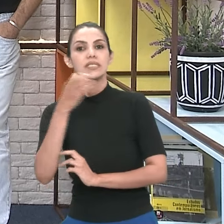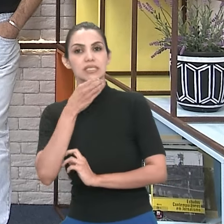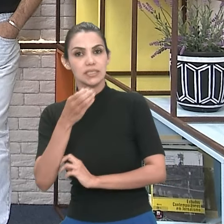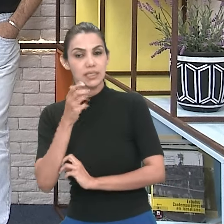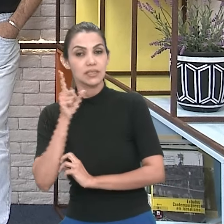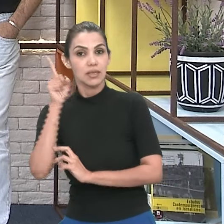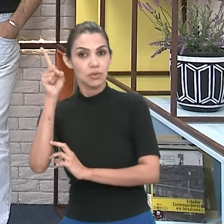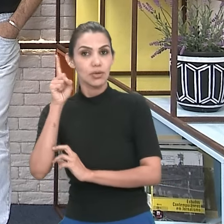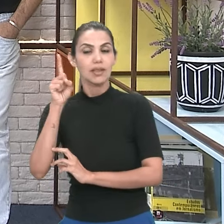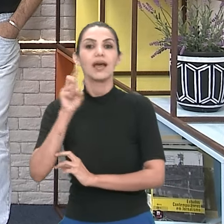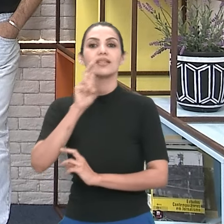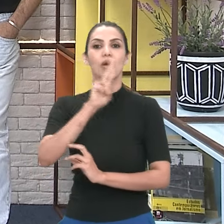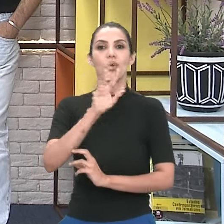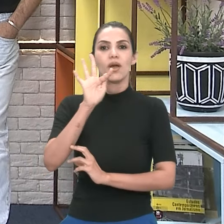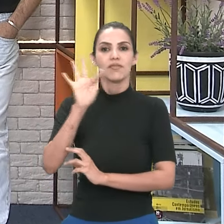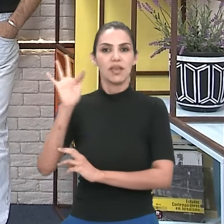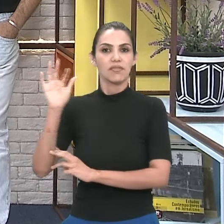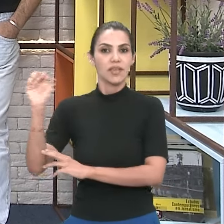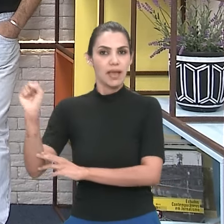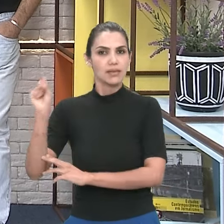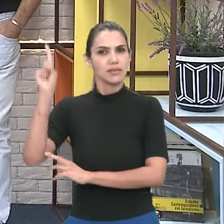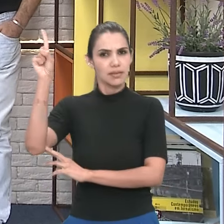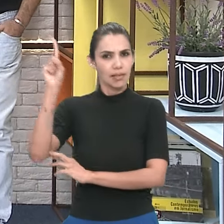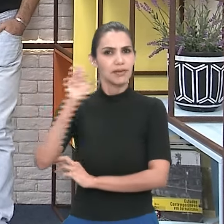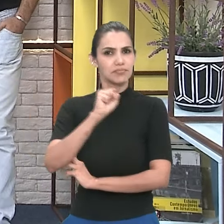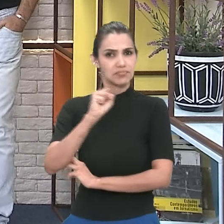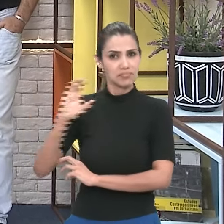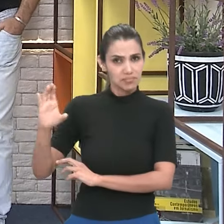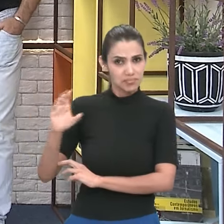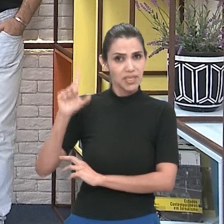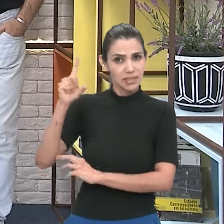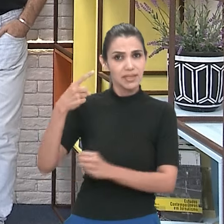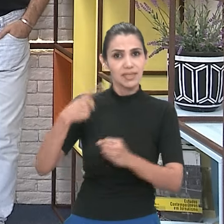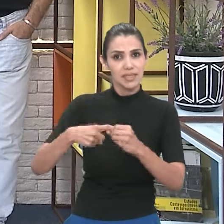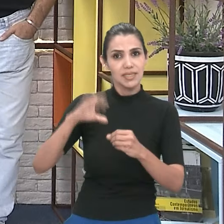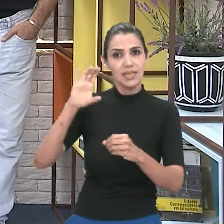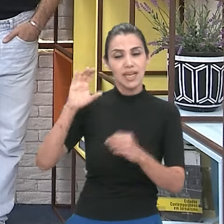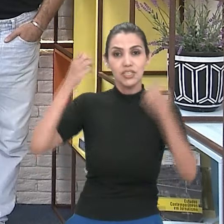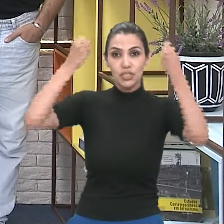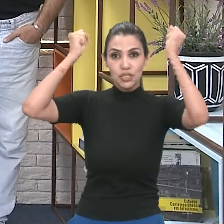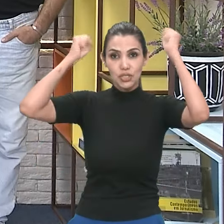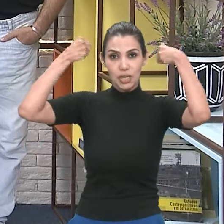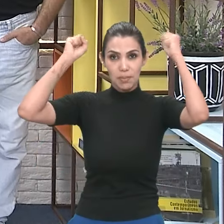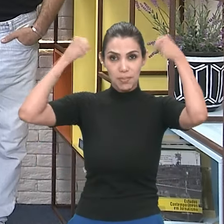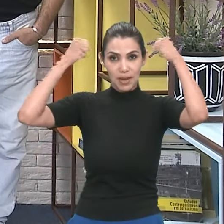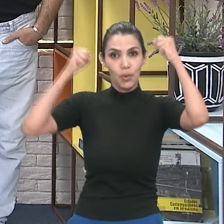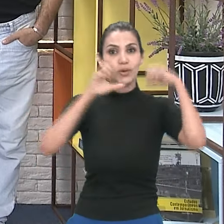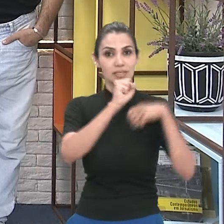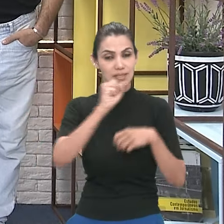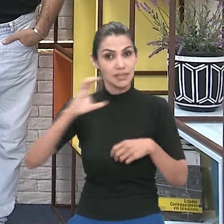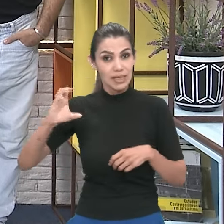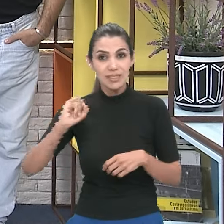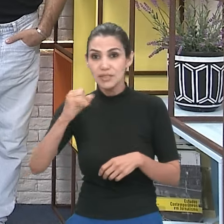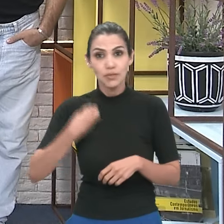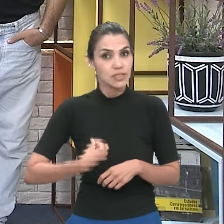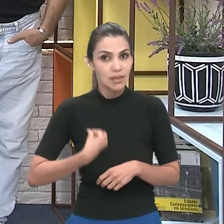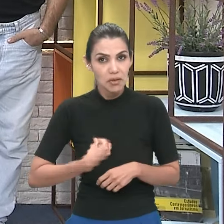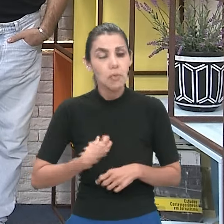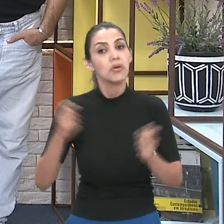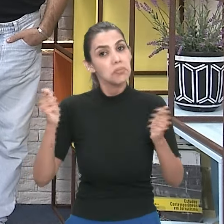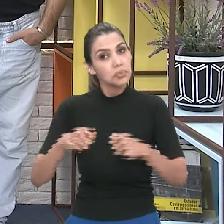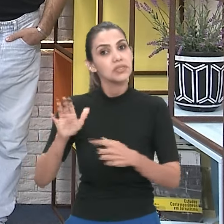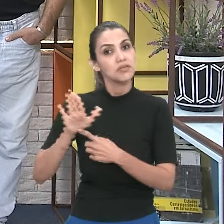Fronteira Sul, em Chapecó, em Santa Catarina. Se você não mora em Chapecó, será possível apresentar seu resumo remotamente